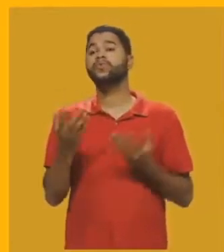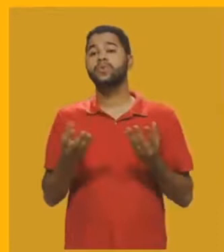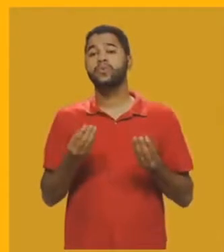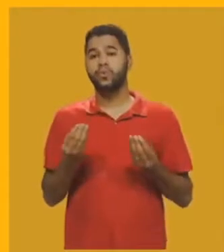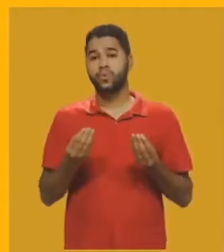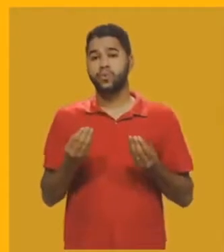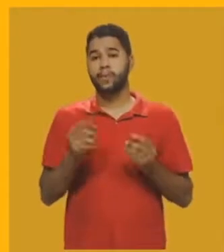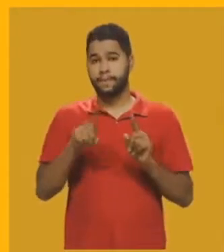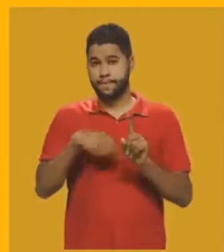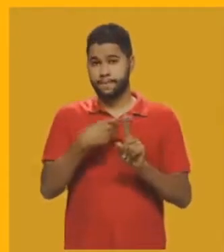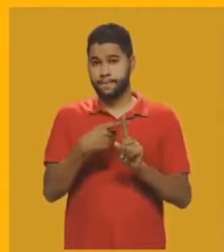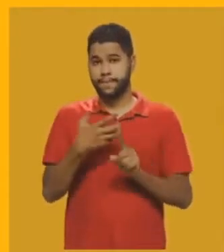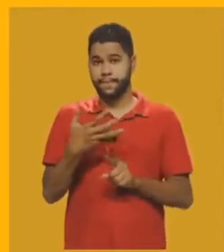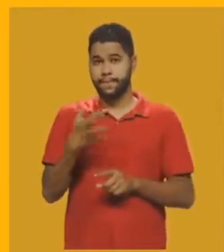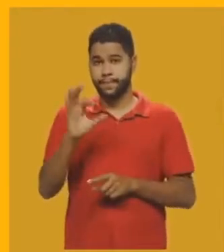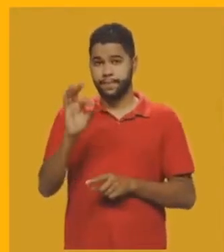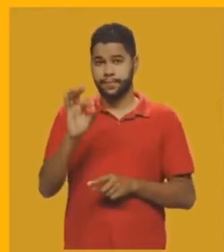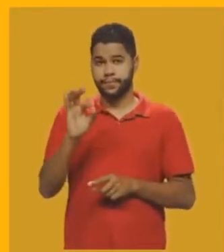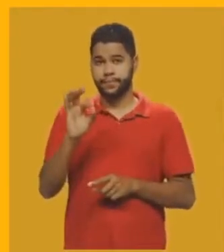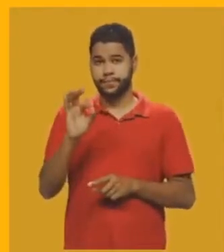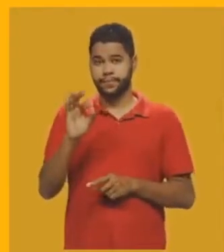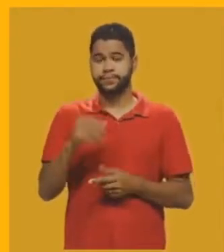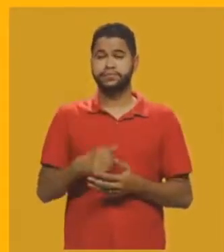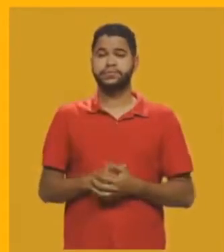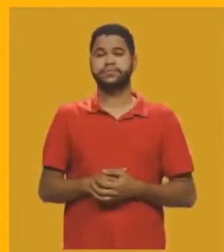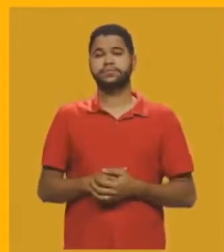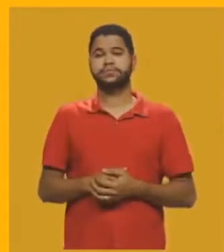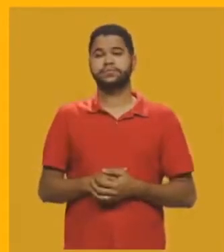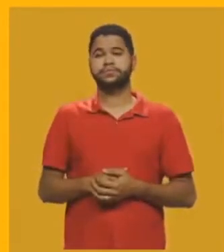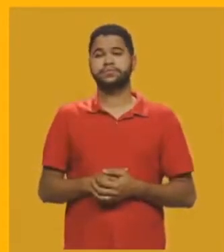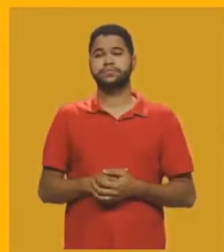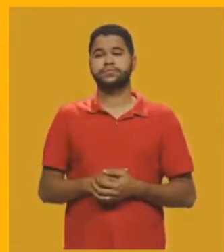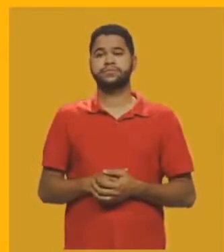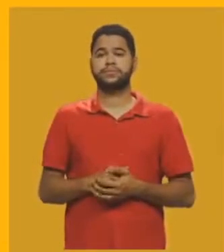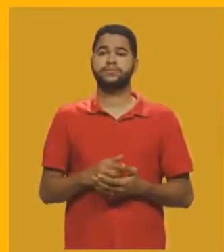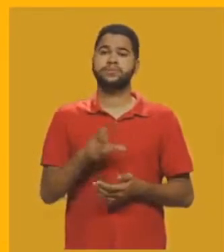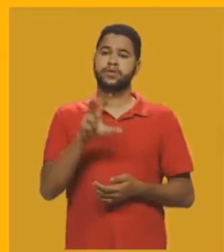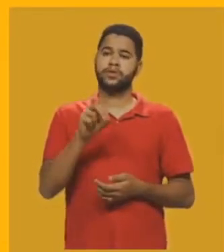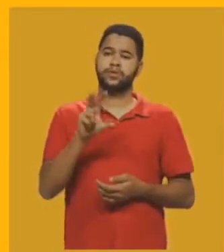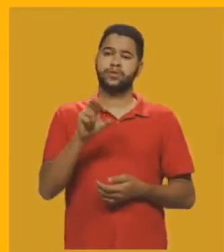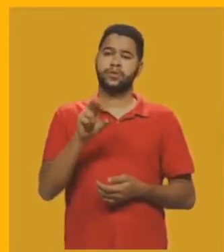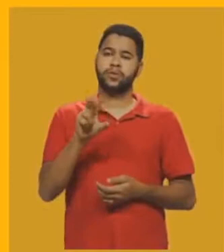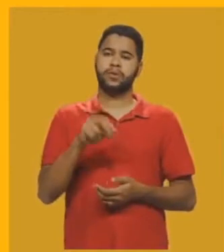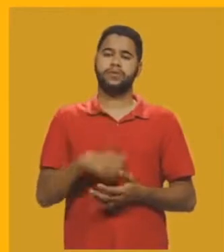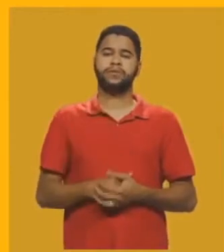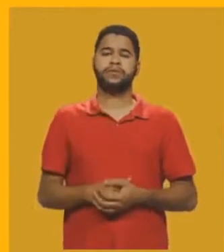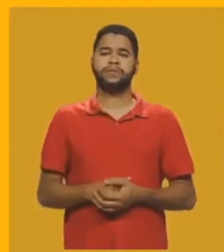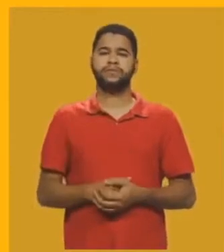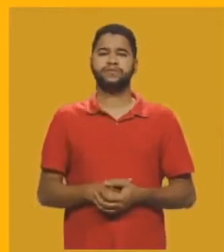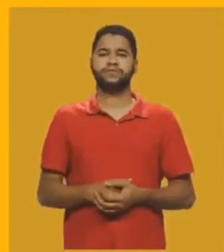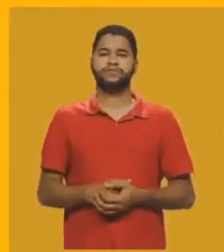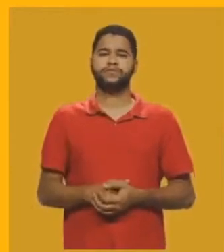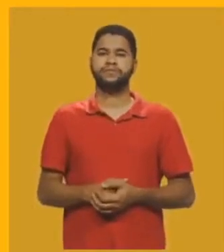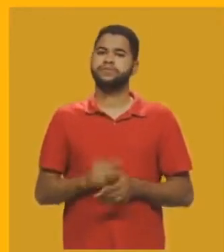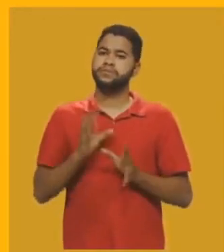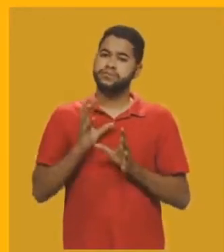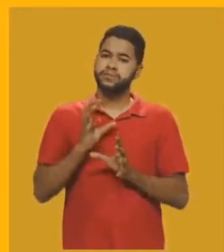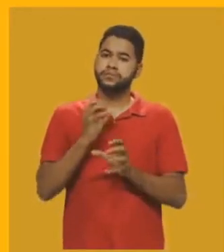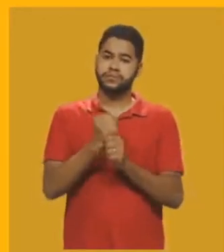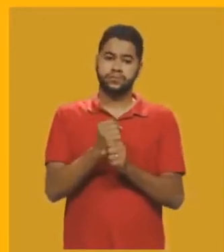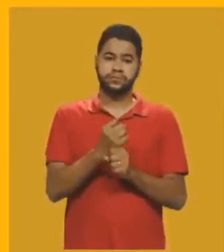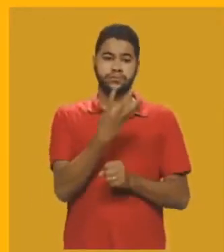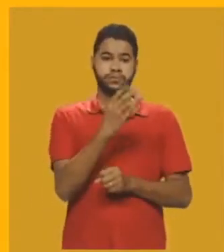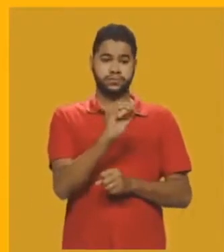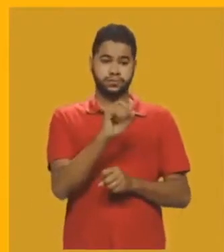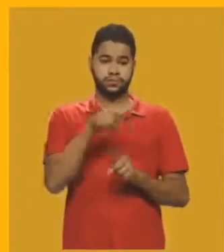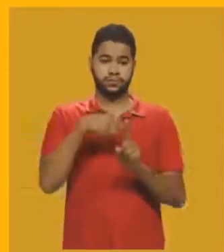Não é 10 graus a mais? Então, este vai medir 50. Se eu somar 40